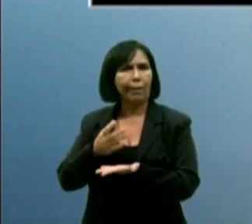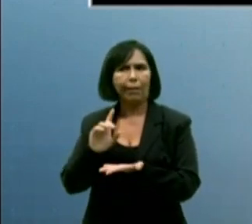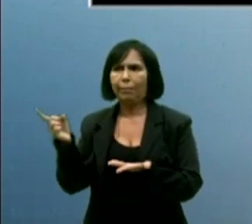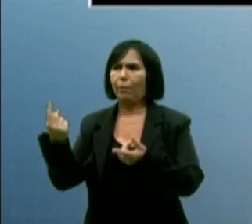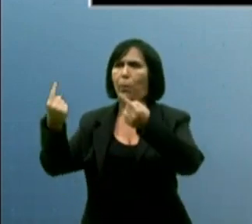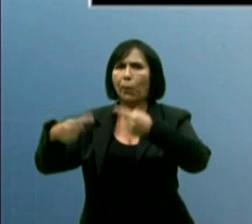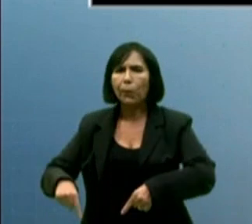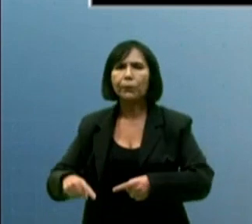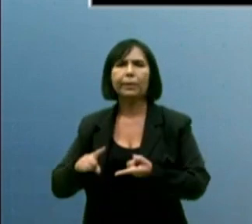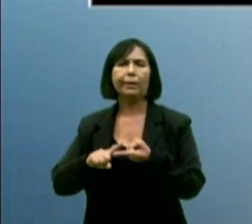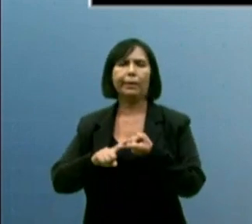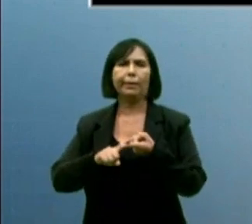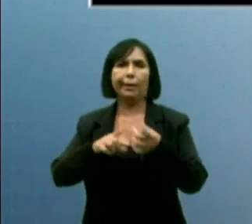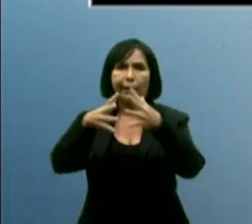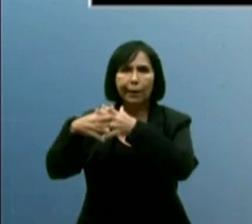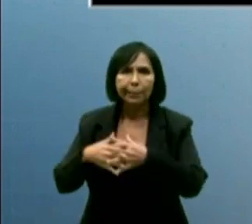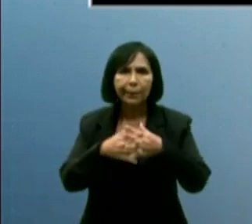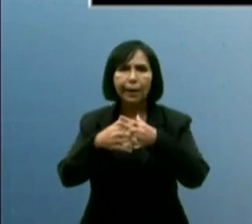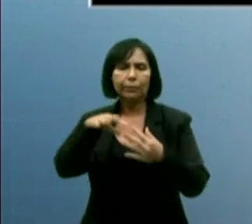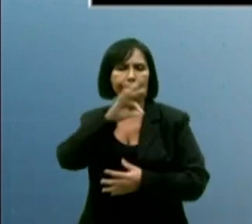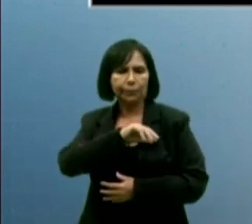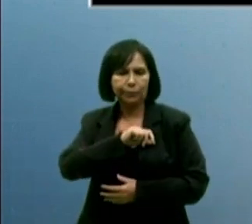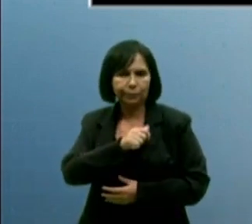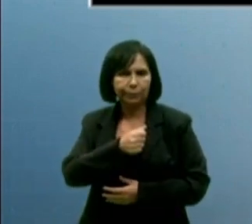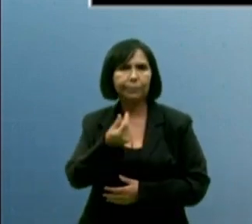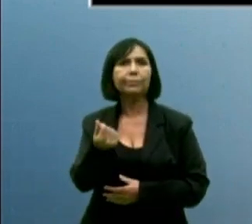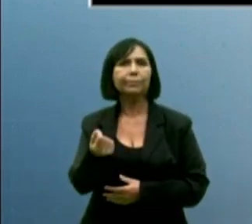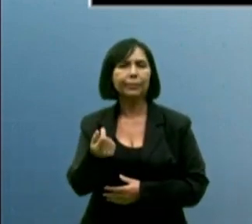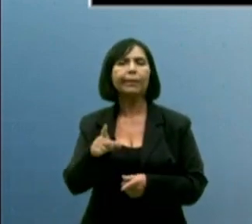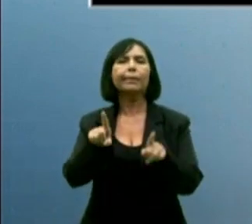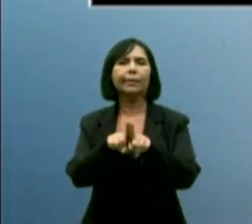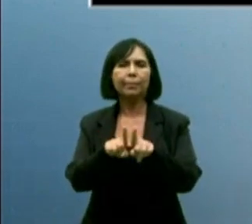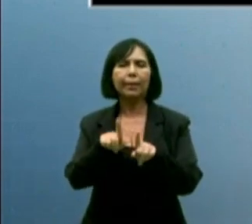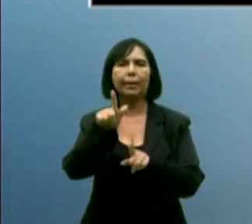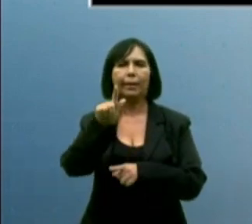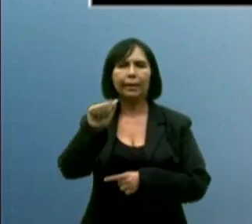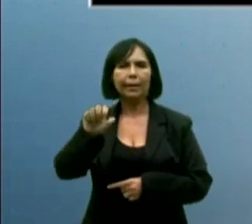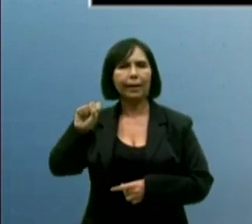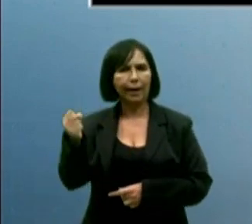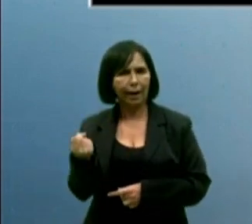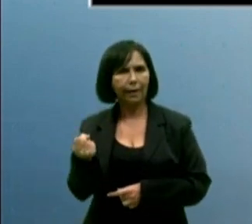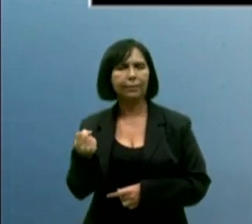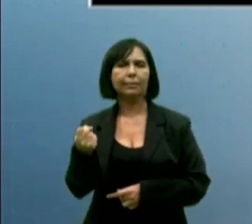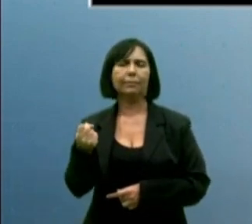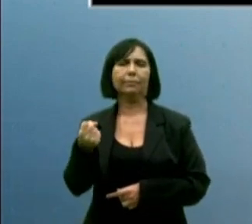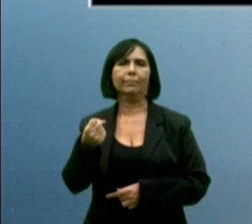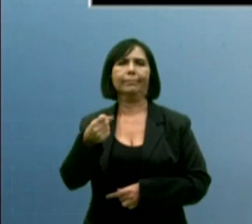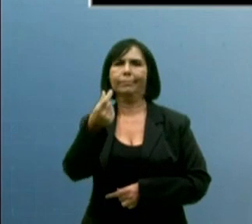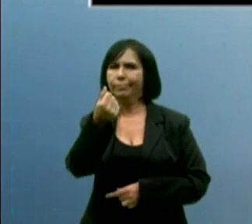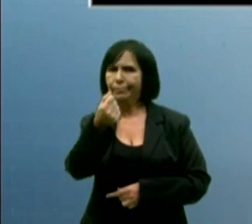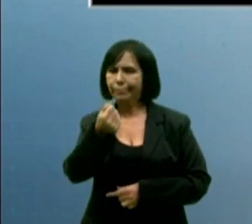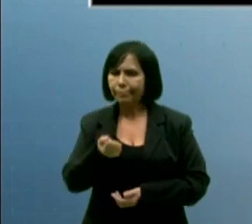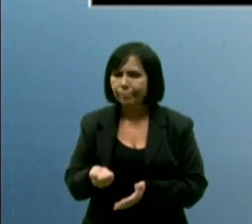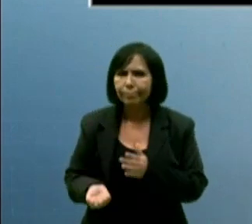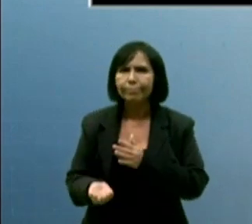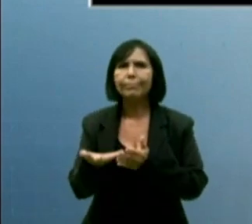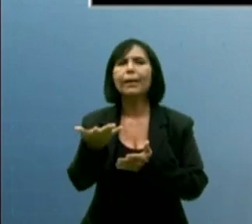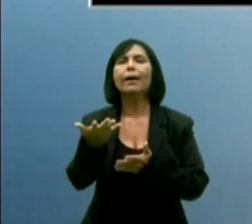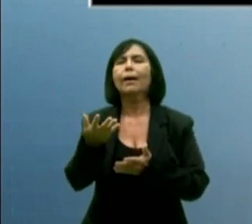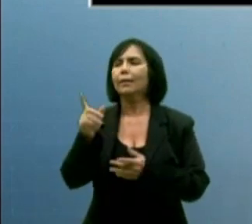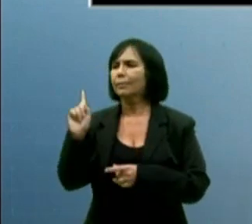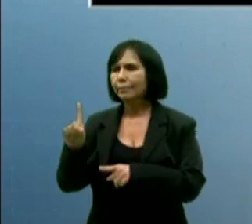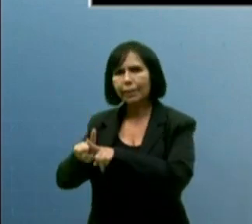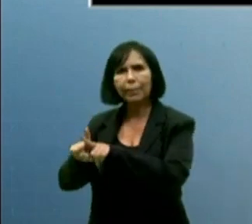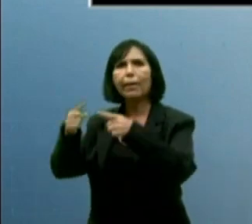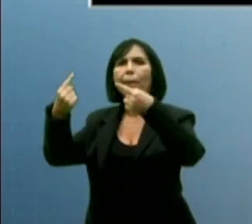Votou sim contra o aumento da taxa de gás, do Vale Gás. Votou sim contra um abono que poderia ser